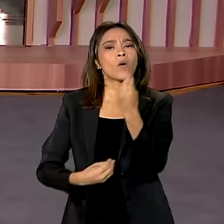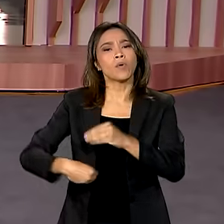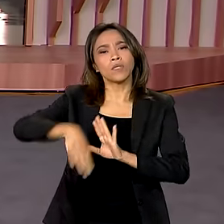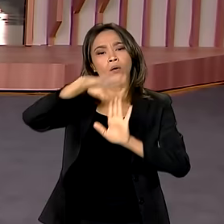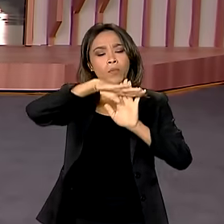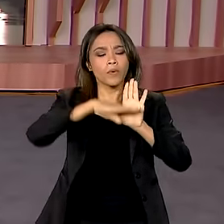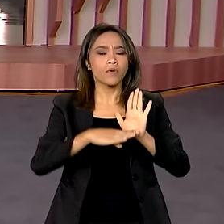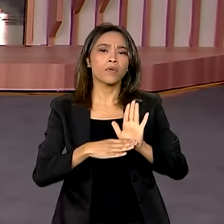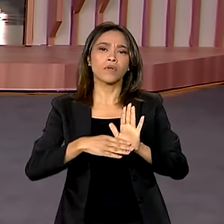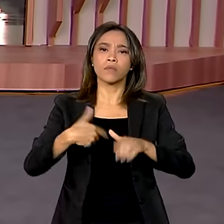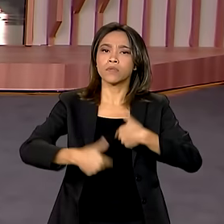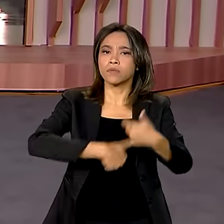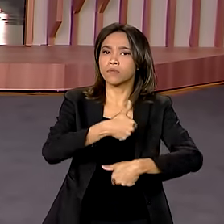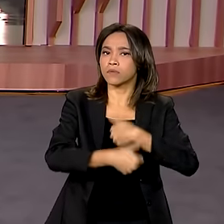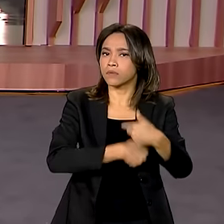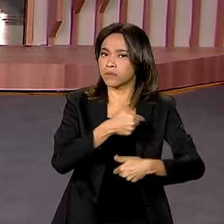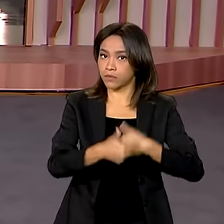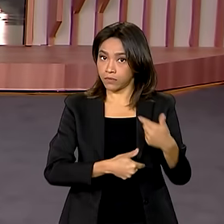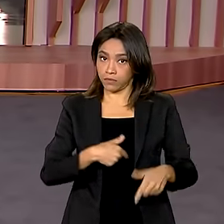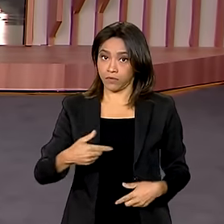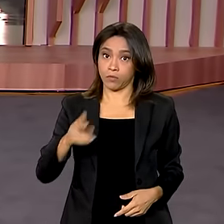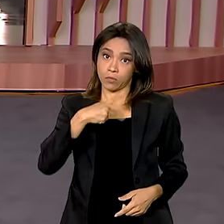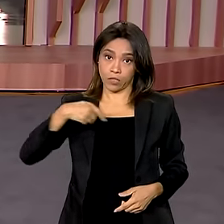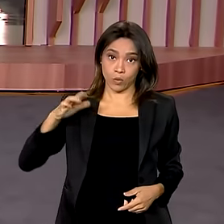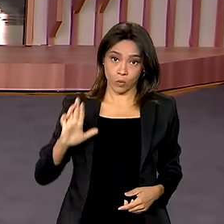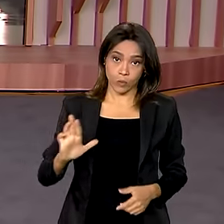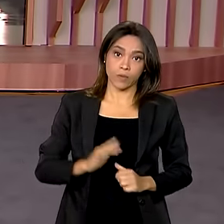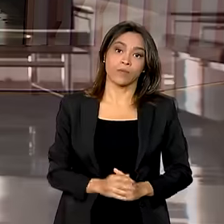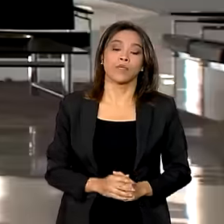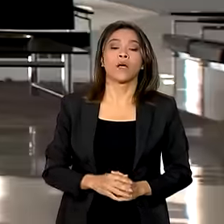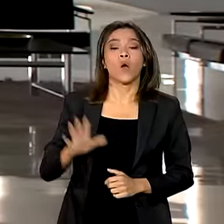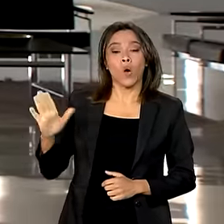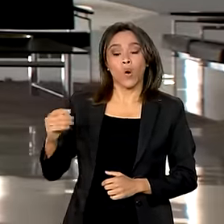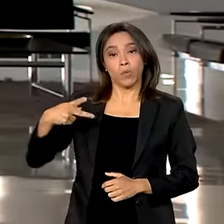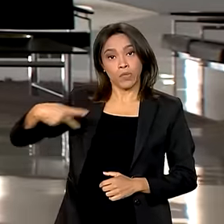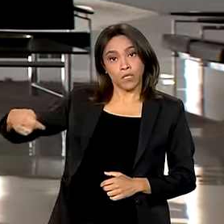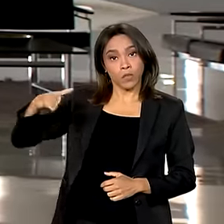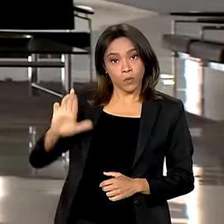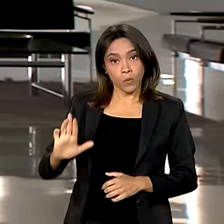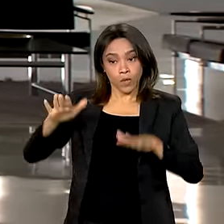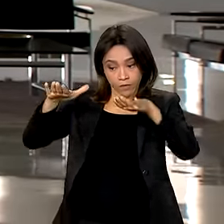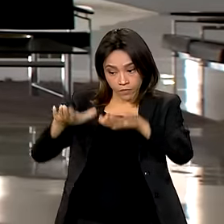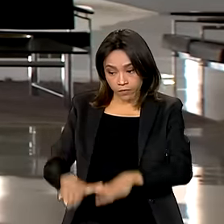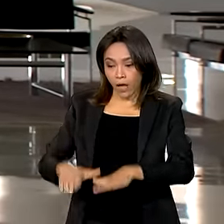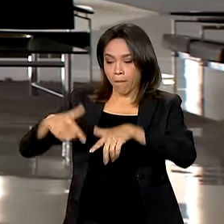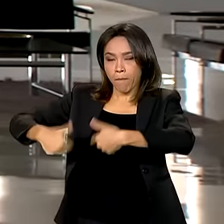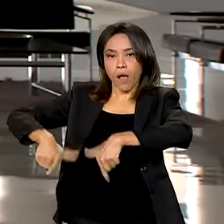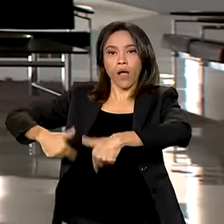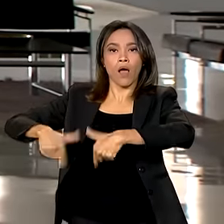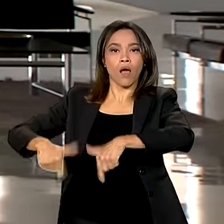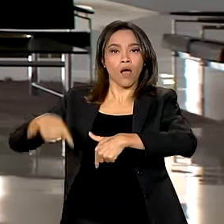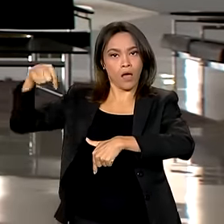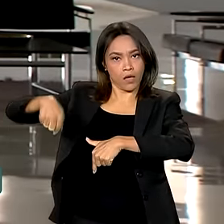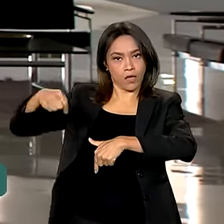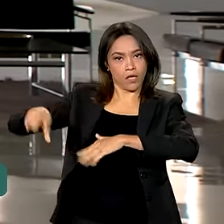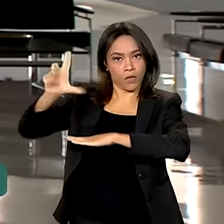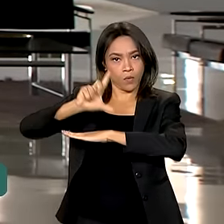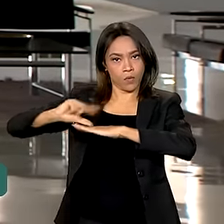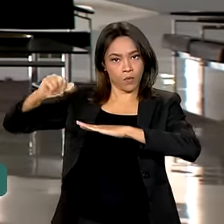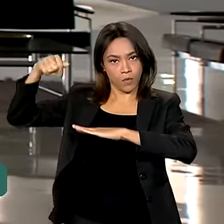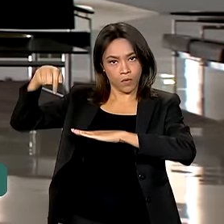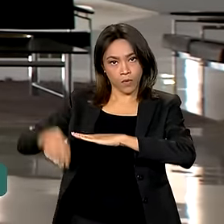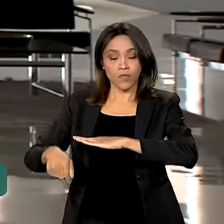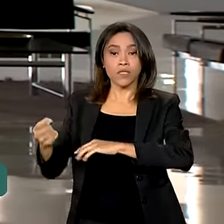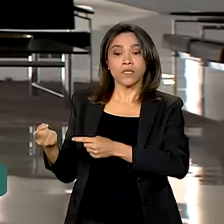do presidente Lula. Olha, o presidente Lula passa o dia despachando aqui do Palácio do Planalto hoje.